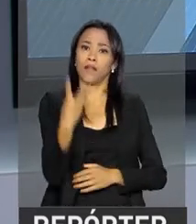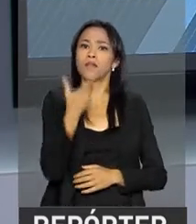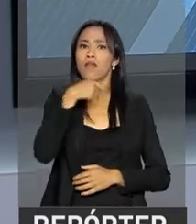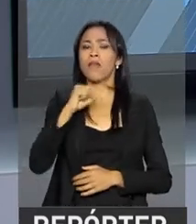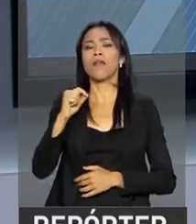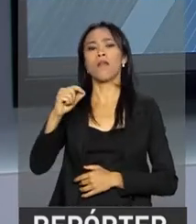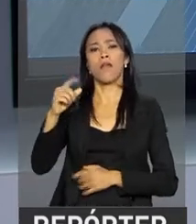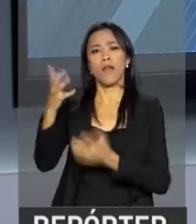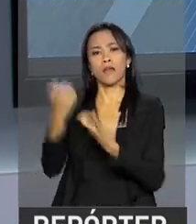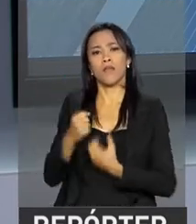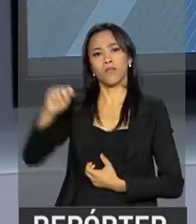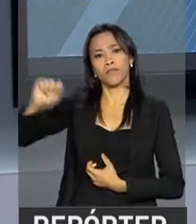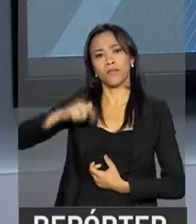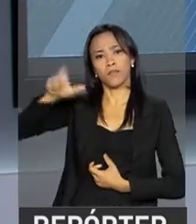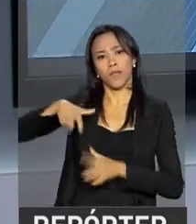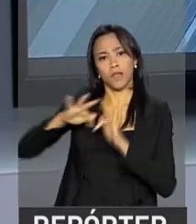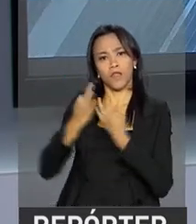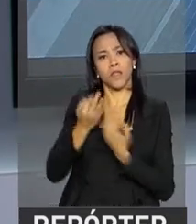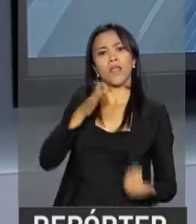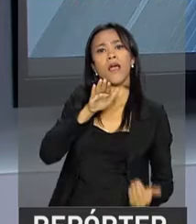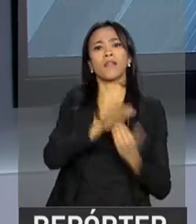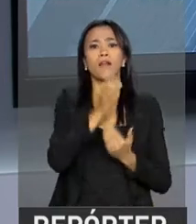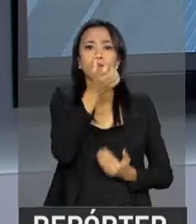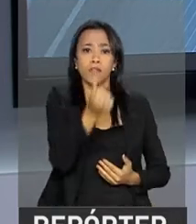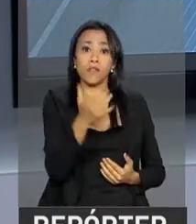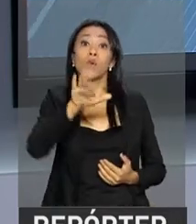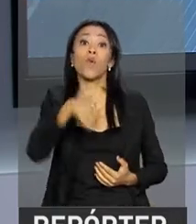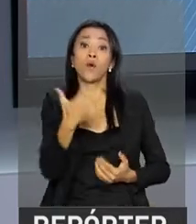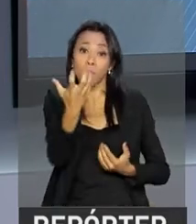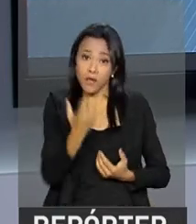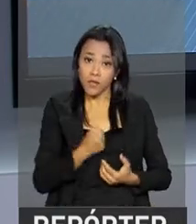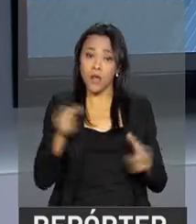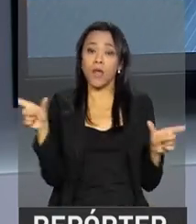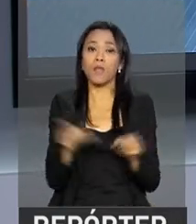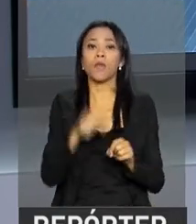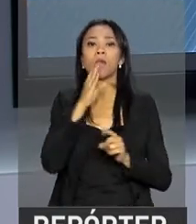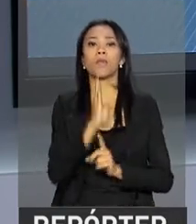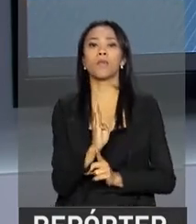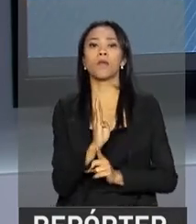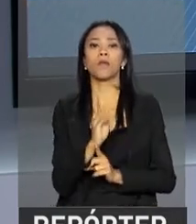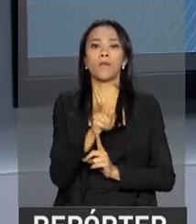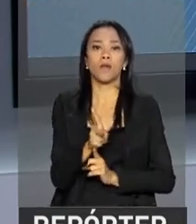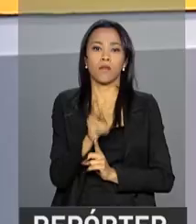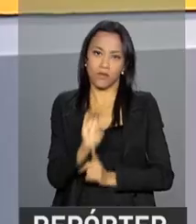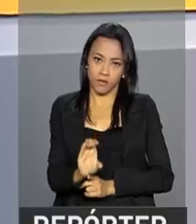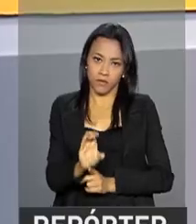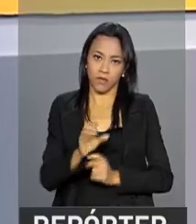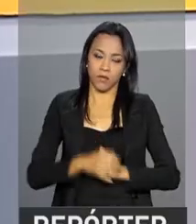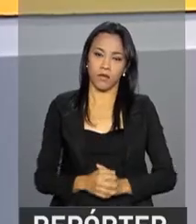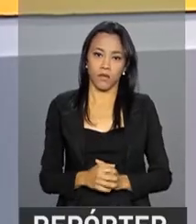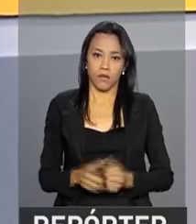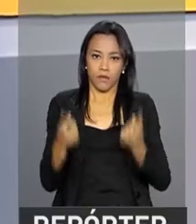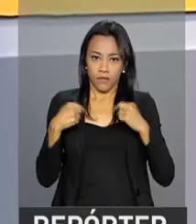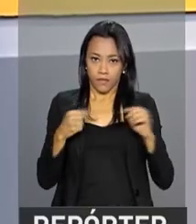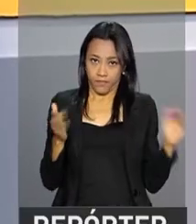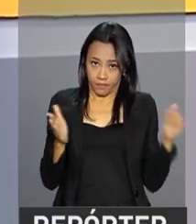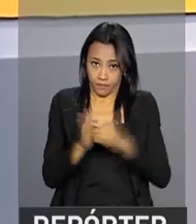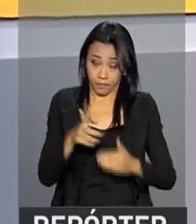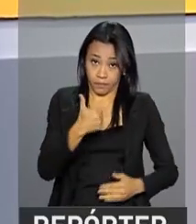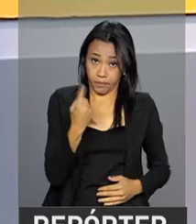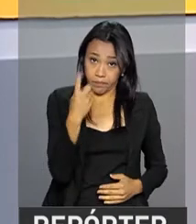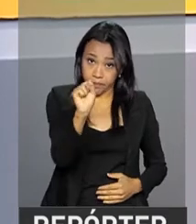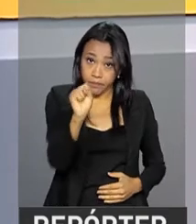Família, e de até 6 anos, quando recebem o benefício de prestação continuada. Até 2018,